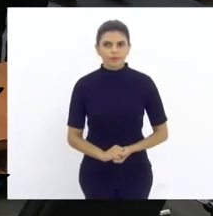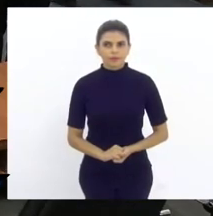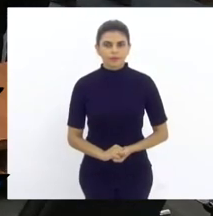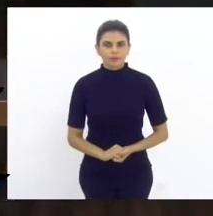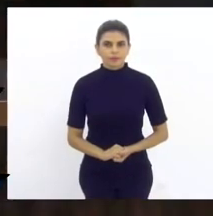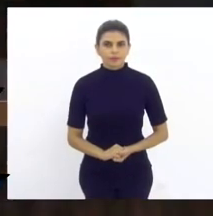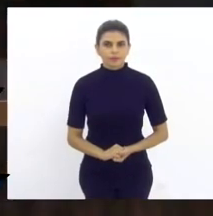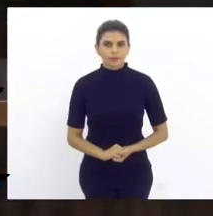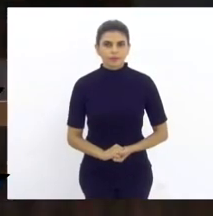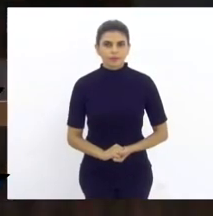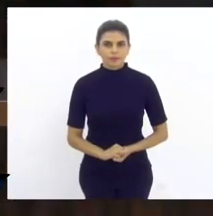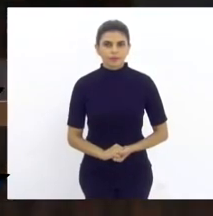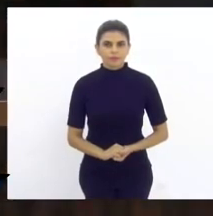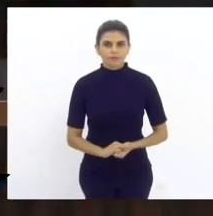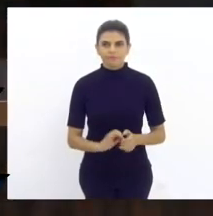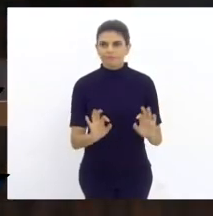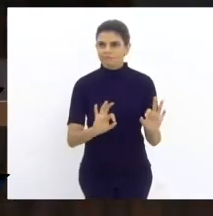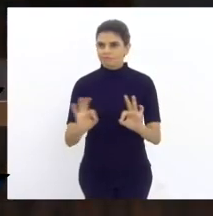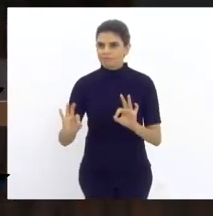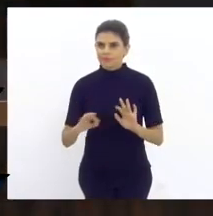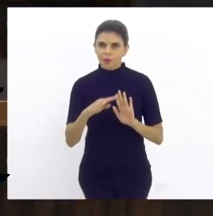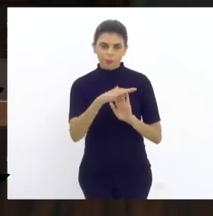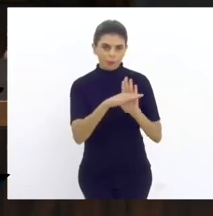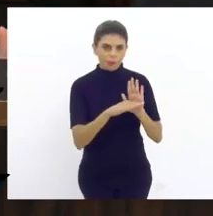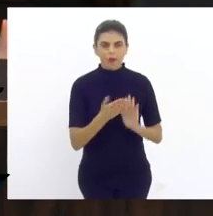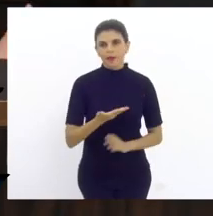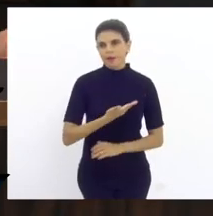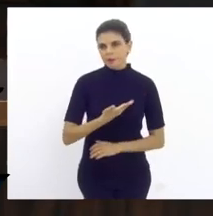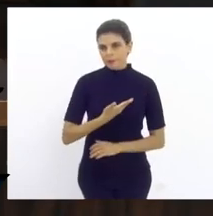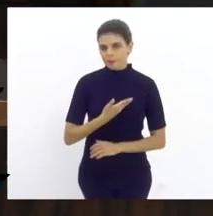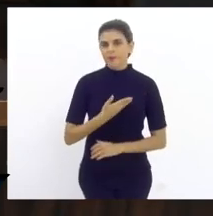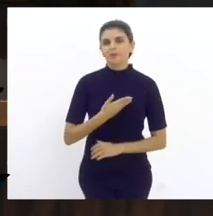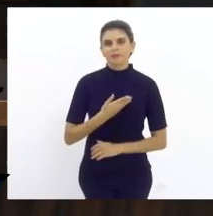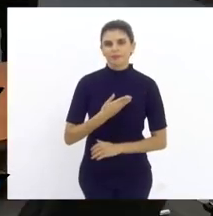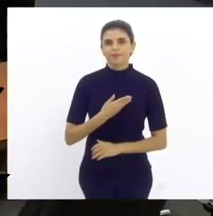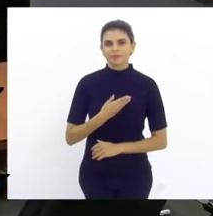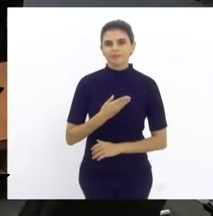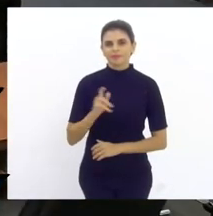Primeiro orador escrito, nosso nobre amigo deputado Carlinhos, BNH.